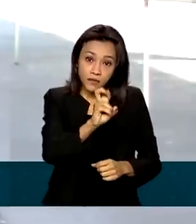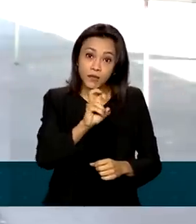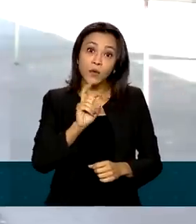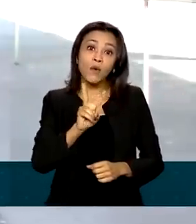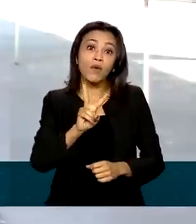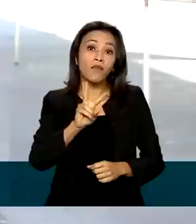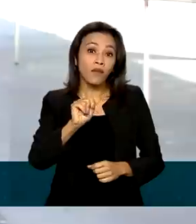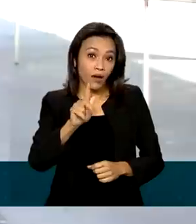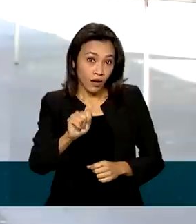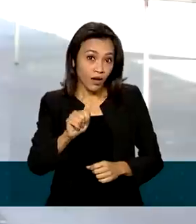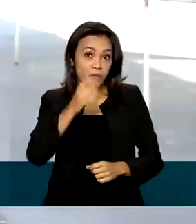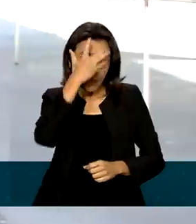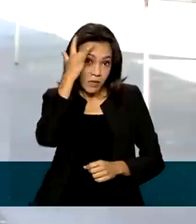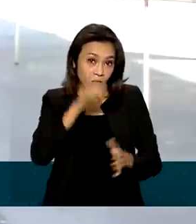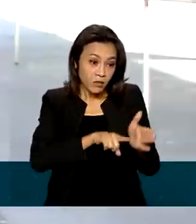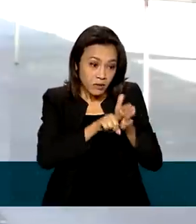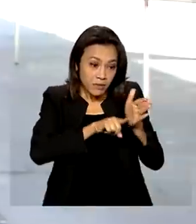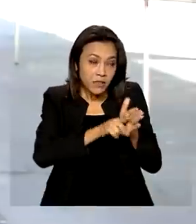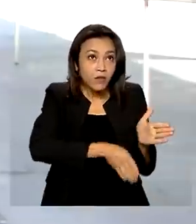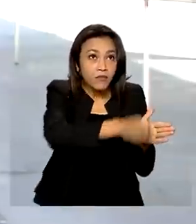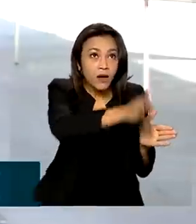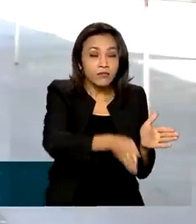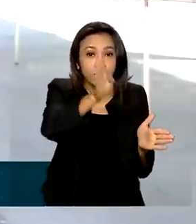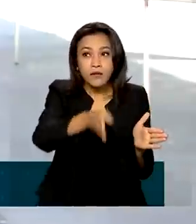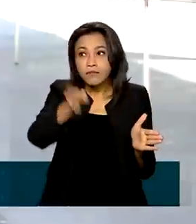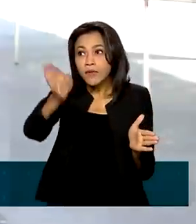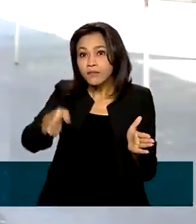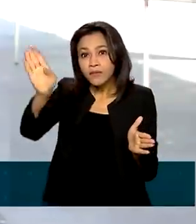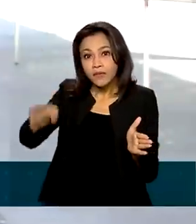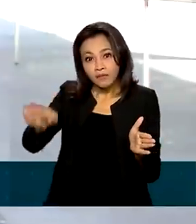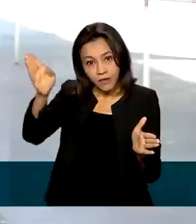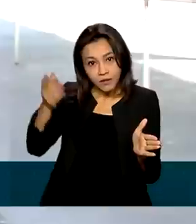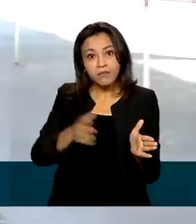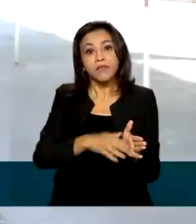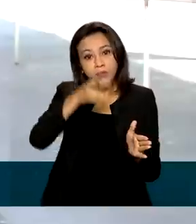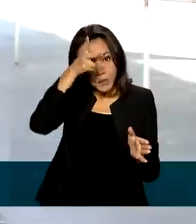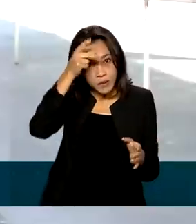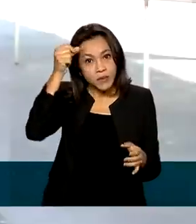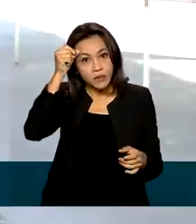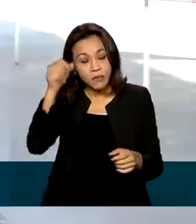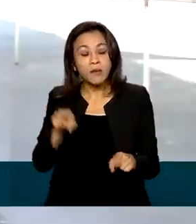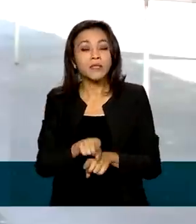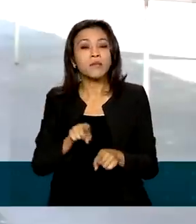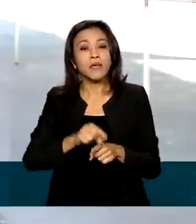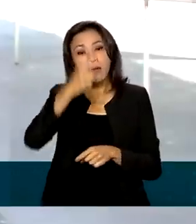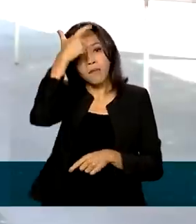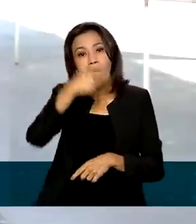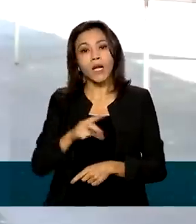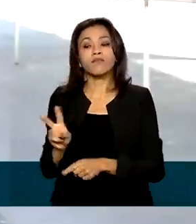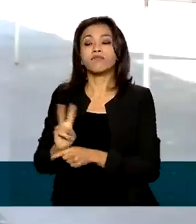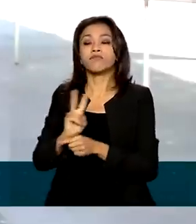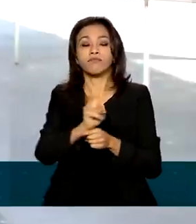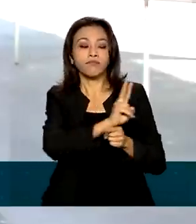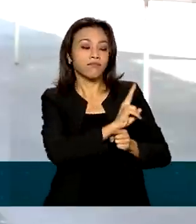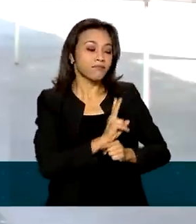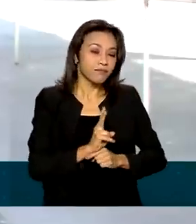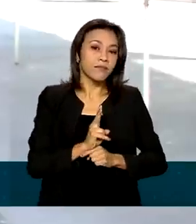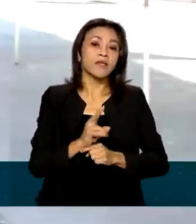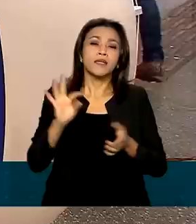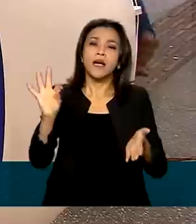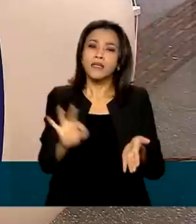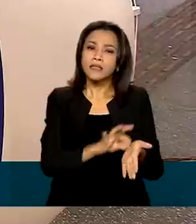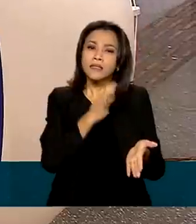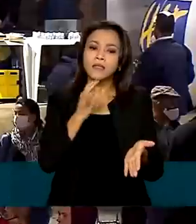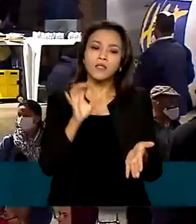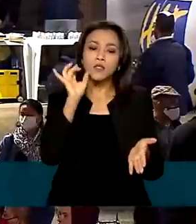de recenseador e também para agente censitário do tipo municipal e também para supervisor. As inscrições, elas podem ser